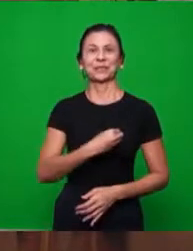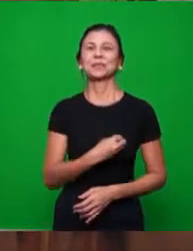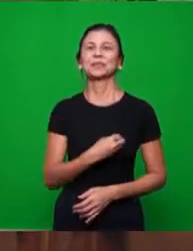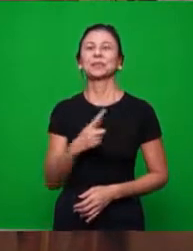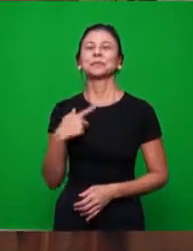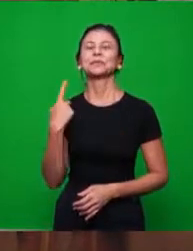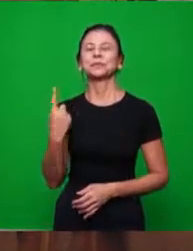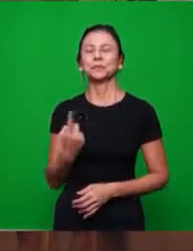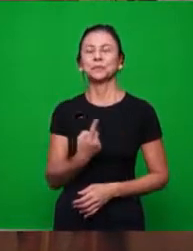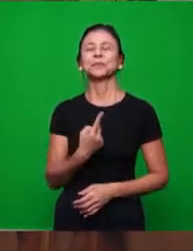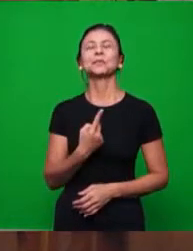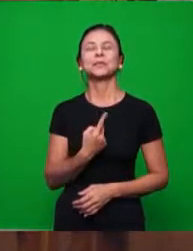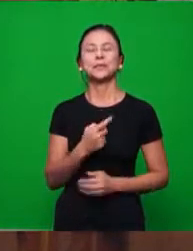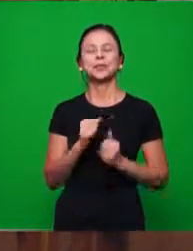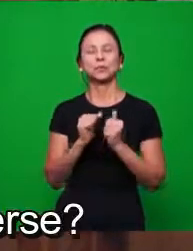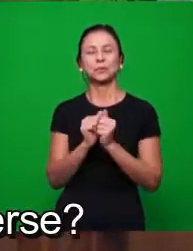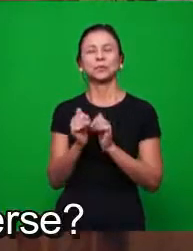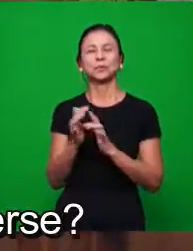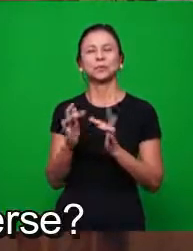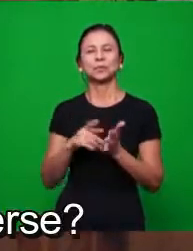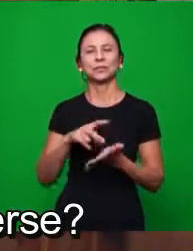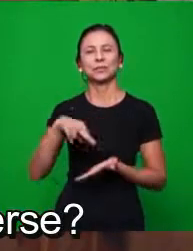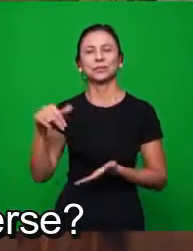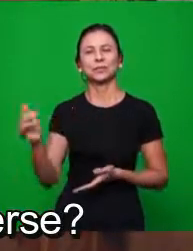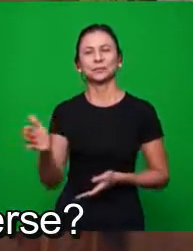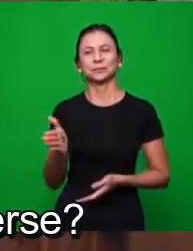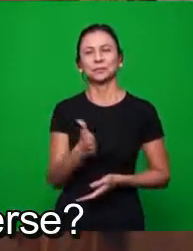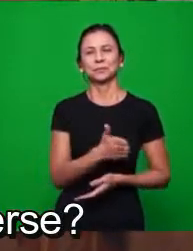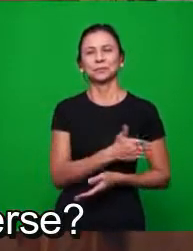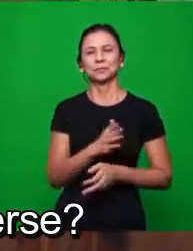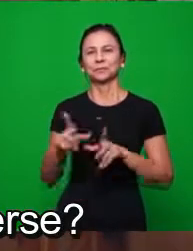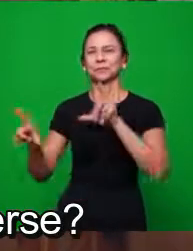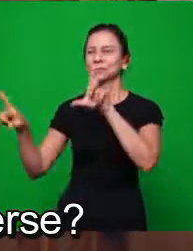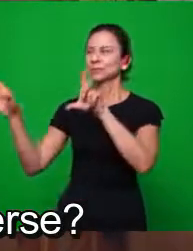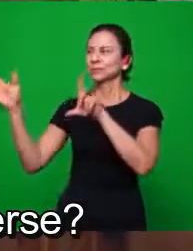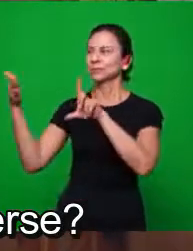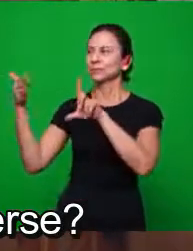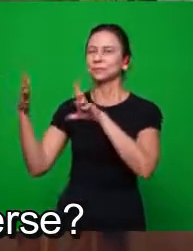vamos ressuscitar com ele também. Vamos passar? mais um.